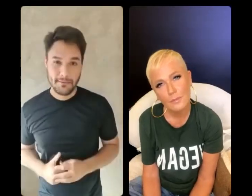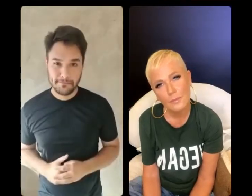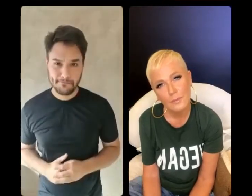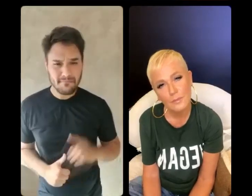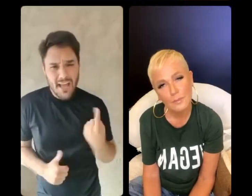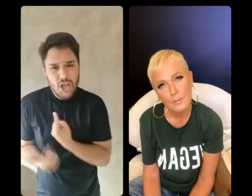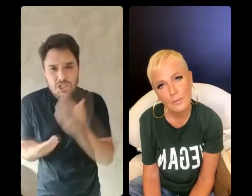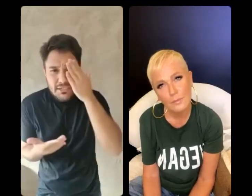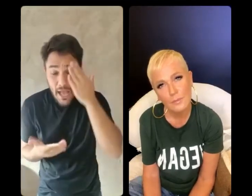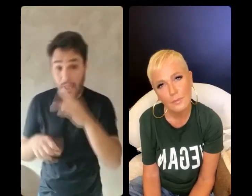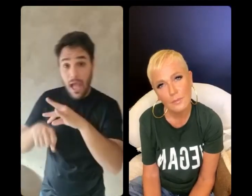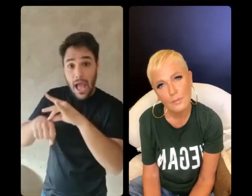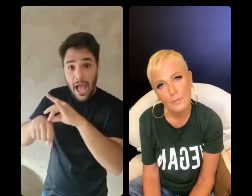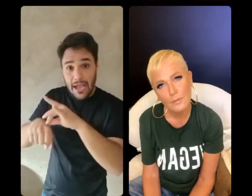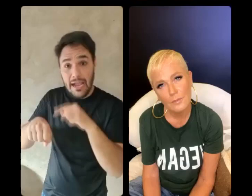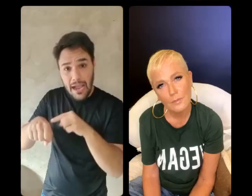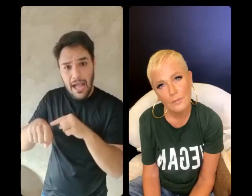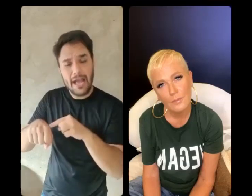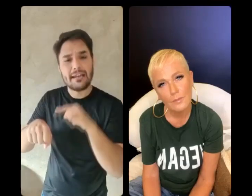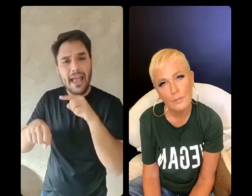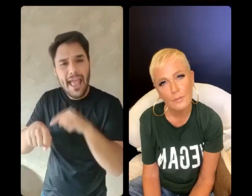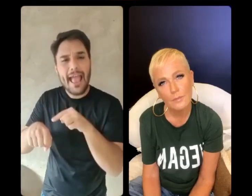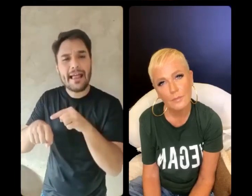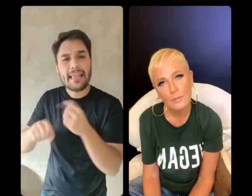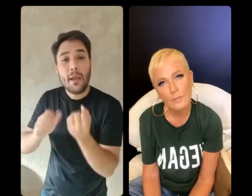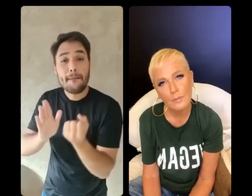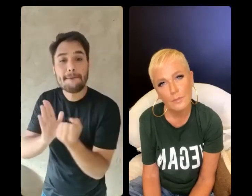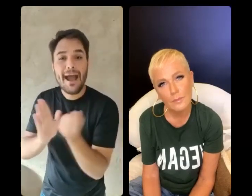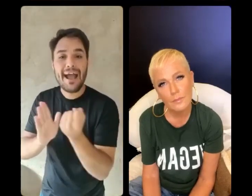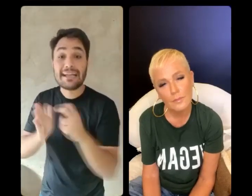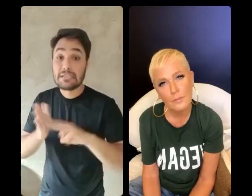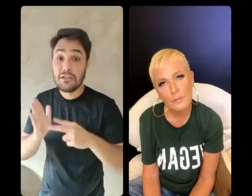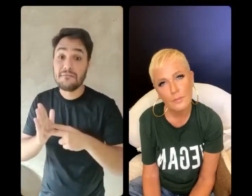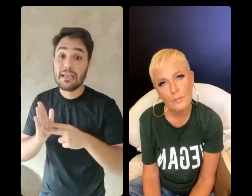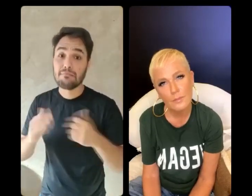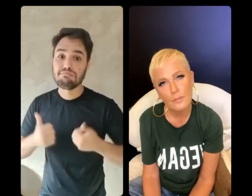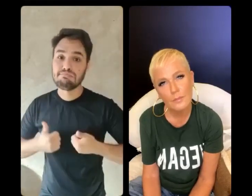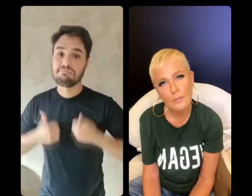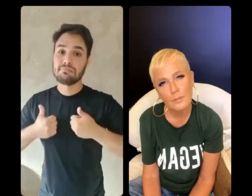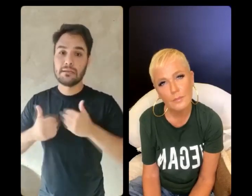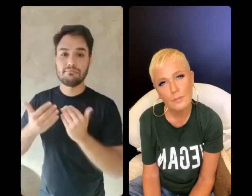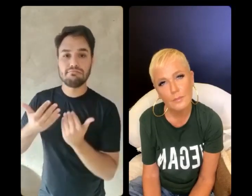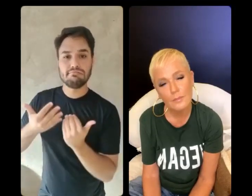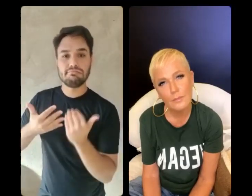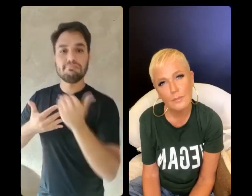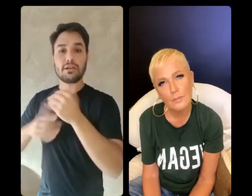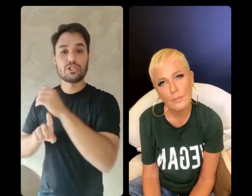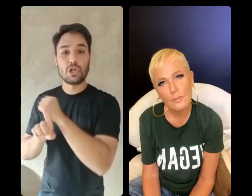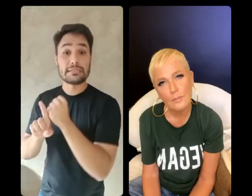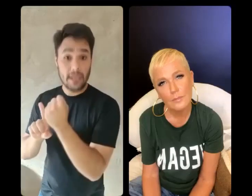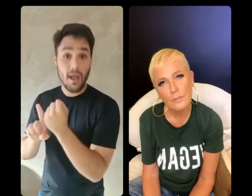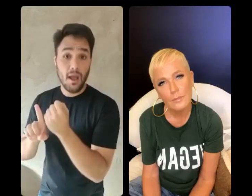que a carne, ela também representa ali um aspecto social, de ascensão social, né? Ela tem ali o seu aspecto social, né?